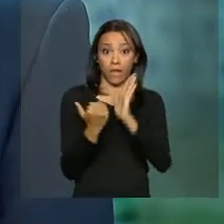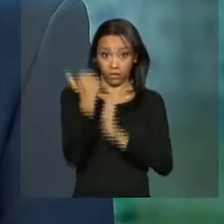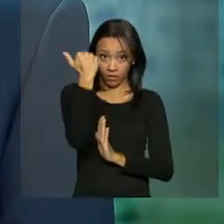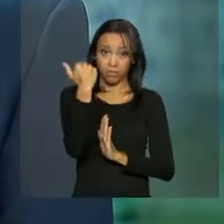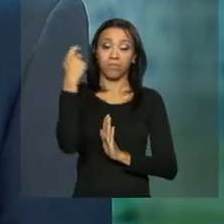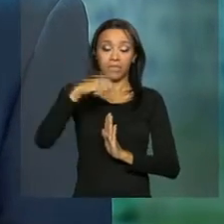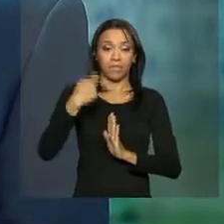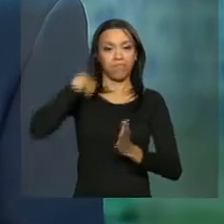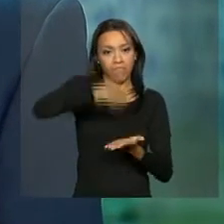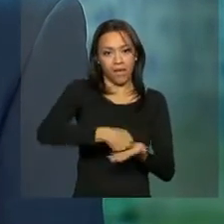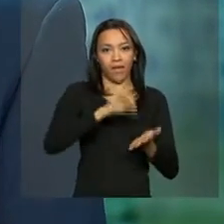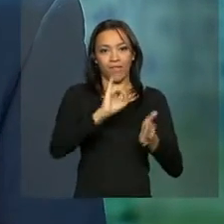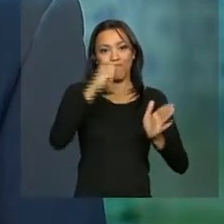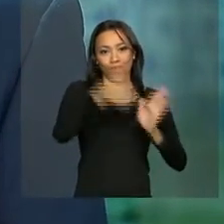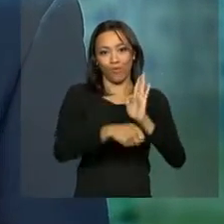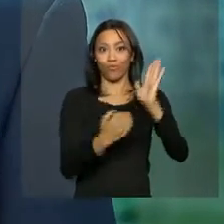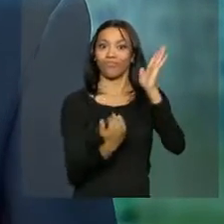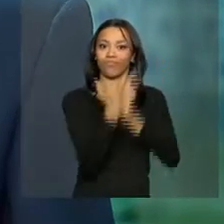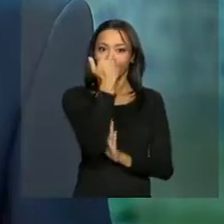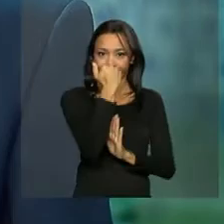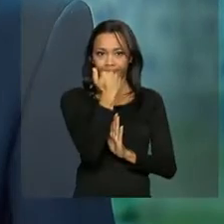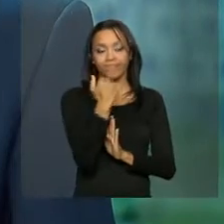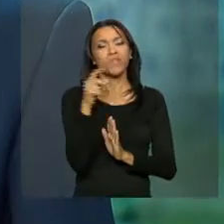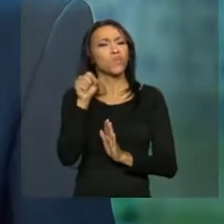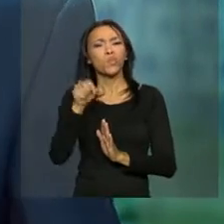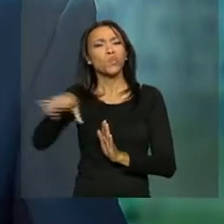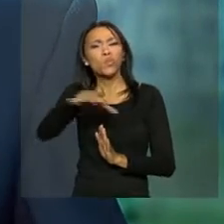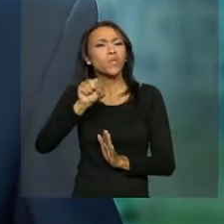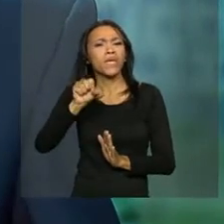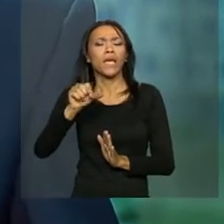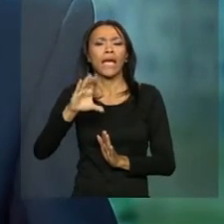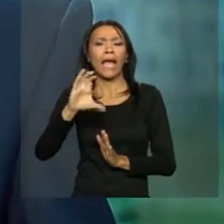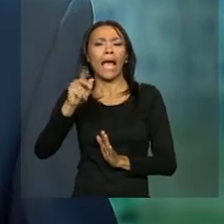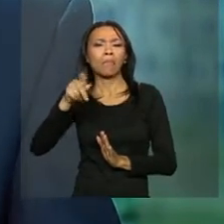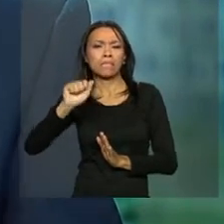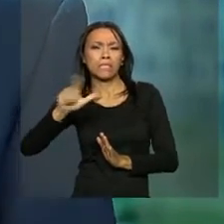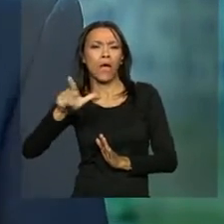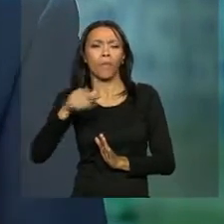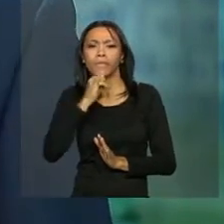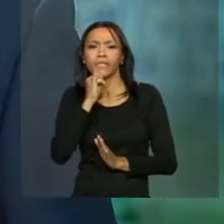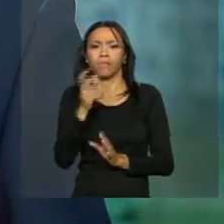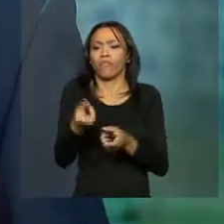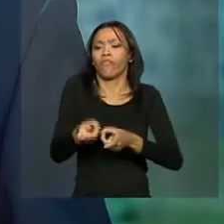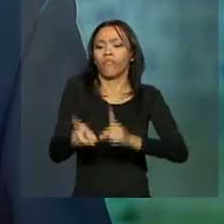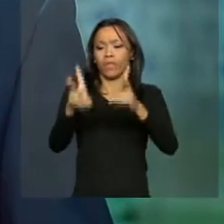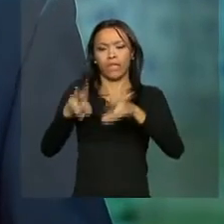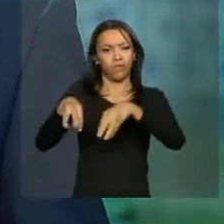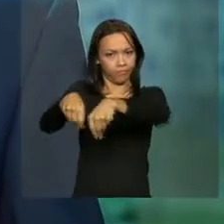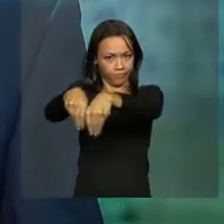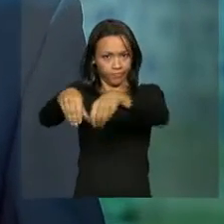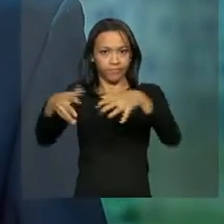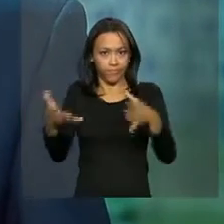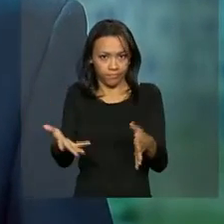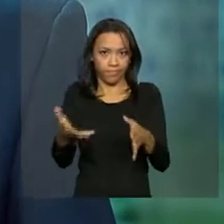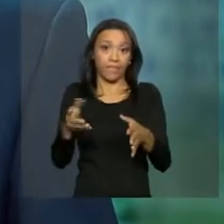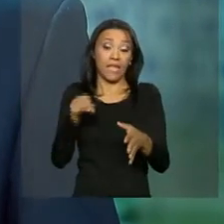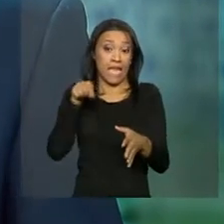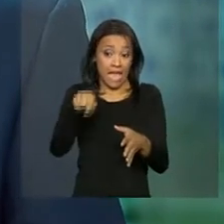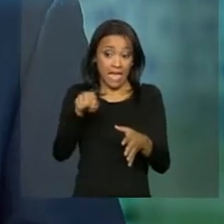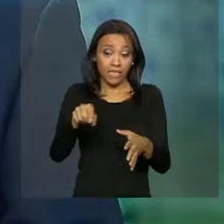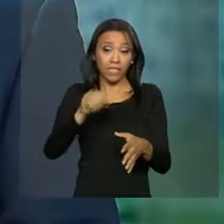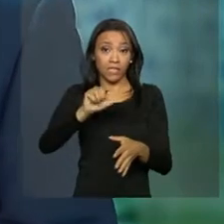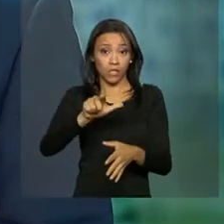pagar alíquota de imposto maior. Ganho de capital é o lucro que se obtém na venda de um imóvel, por exemplo. Atualmente, esses